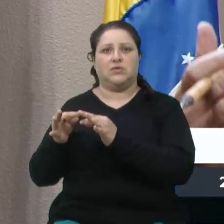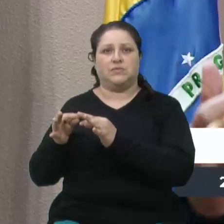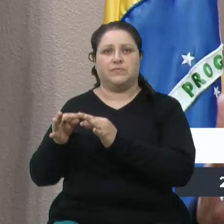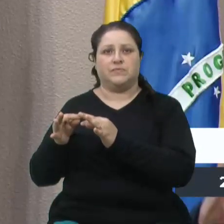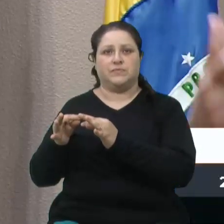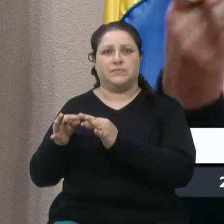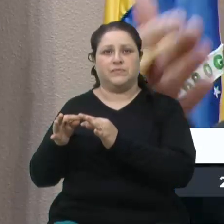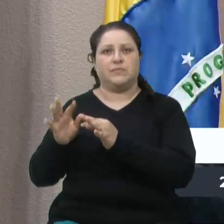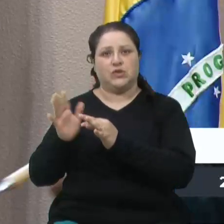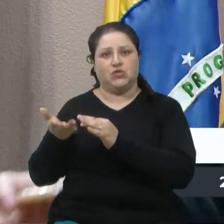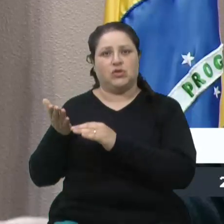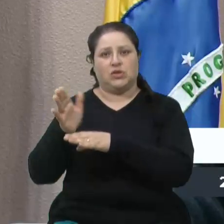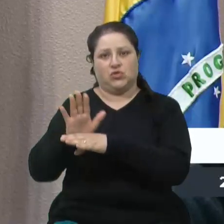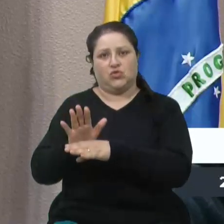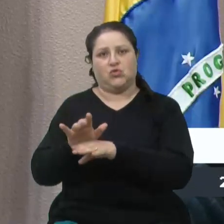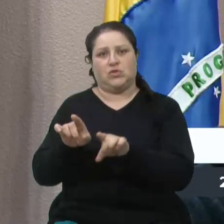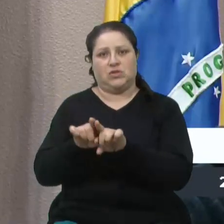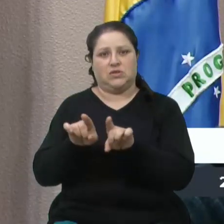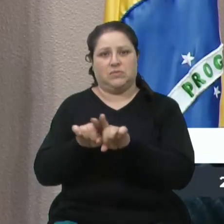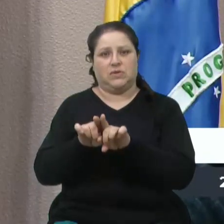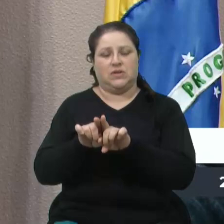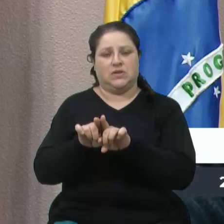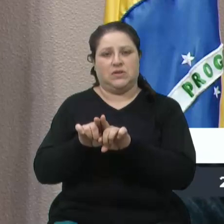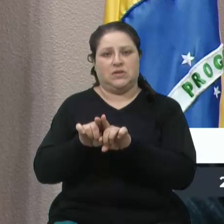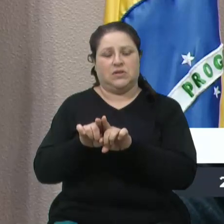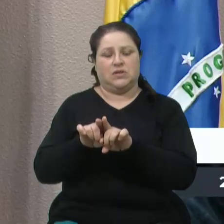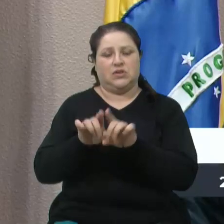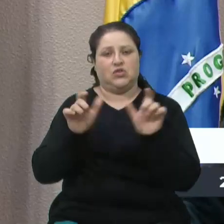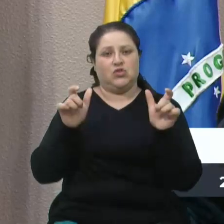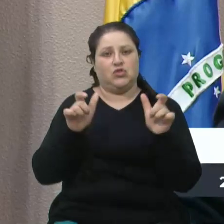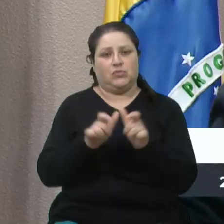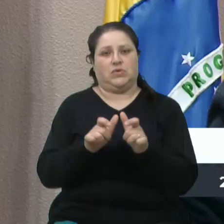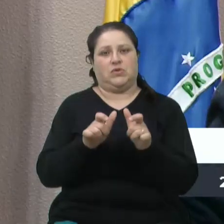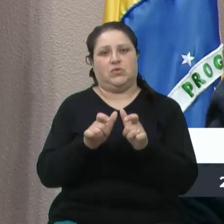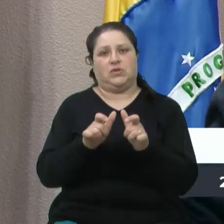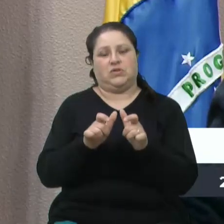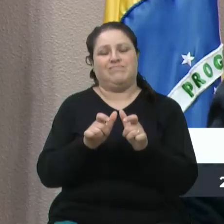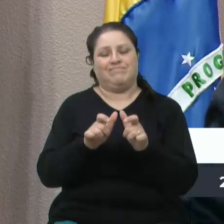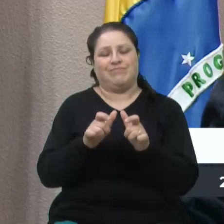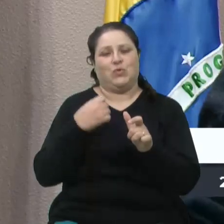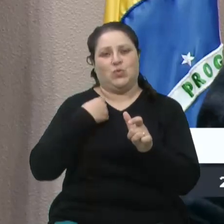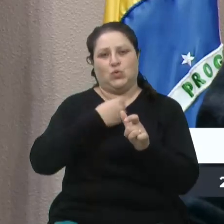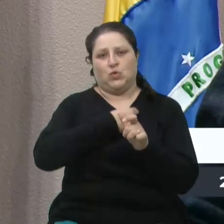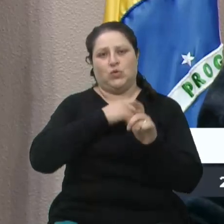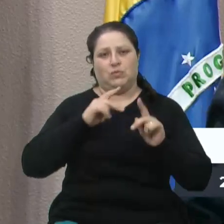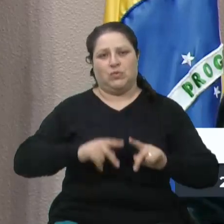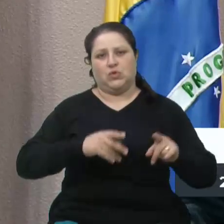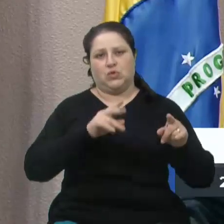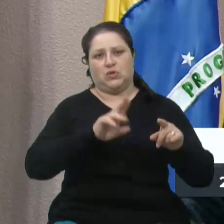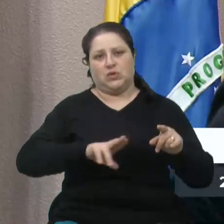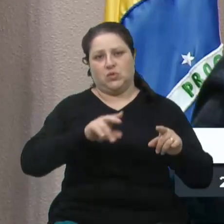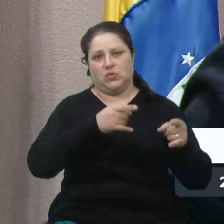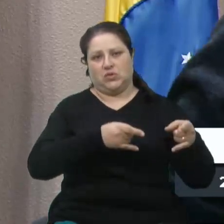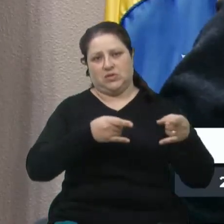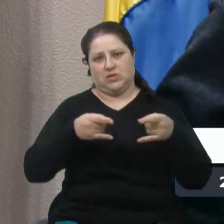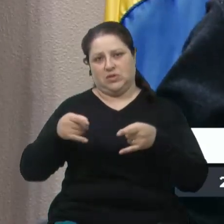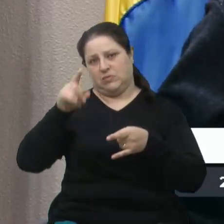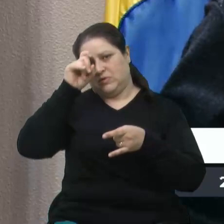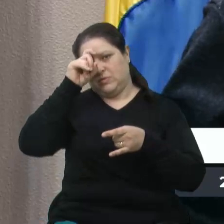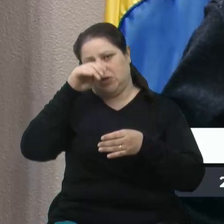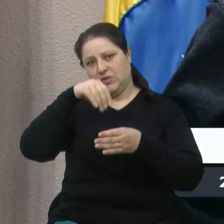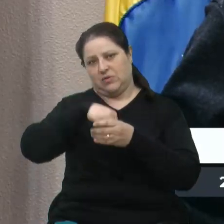ajudaria também a desafogar mais um leito para mais um procedimento. São situações que,